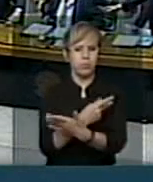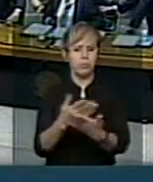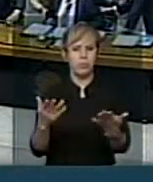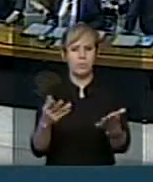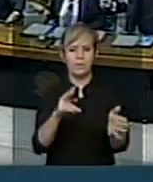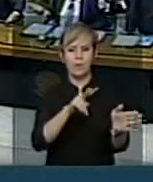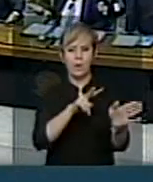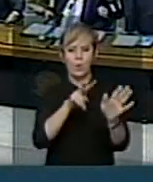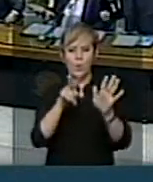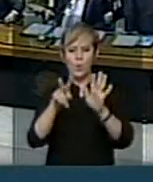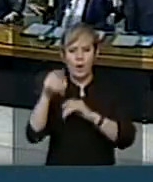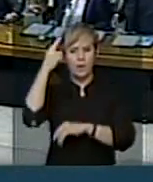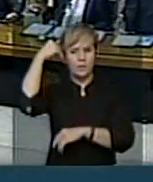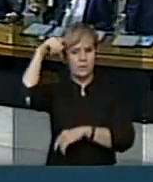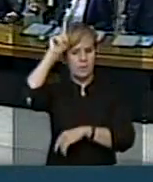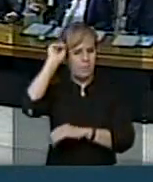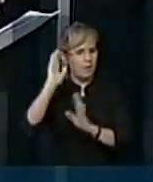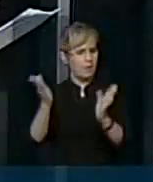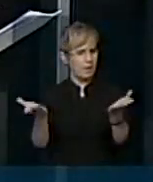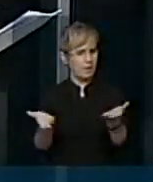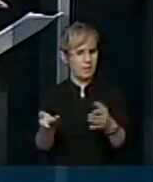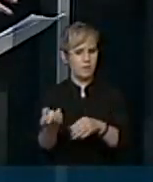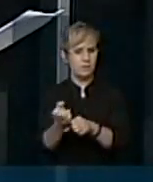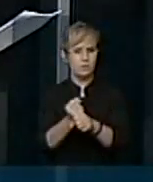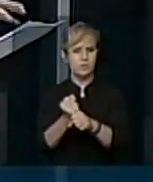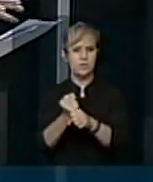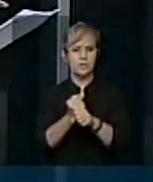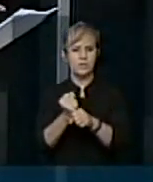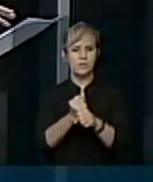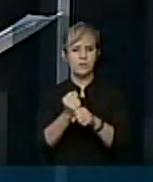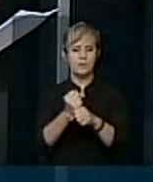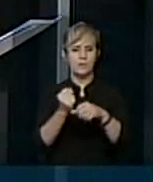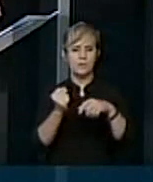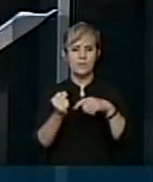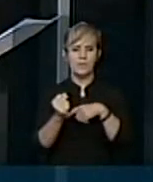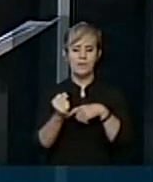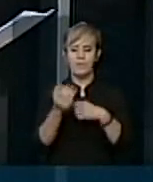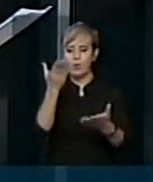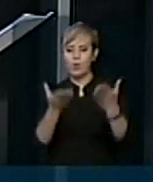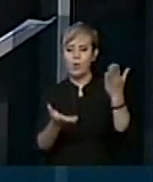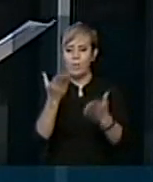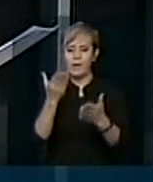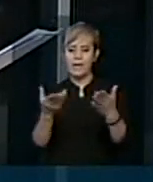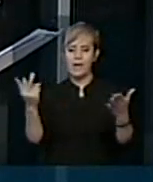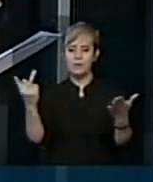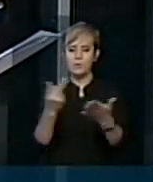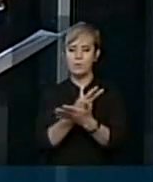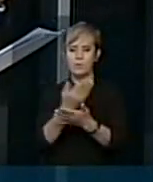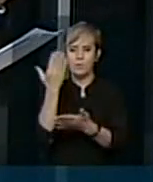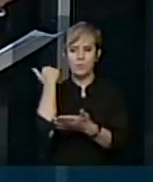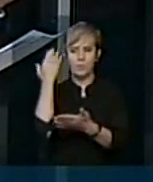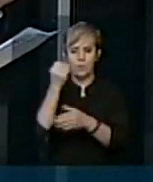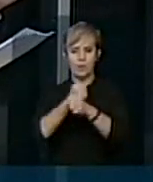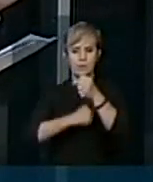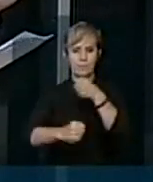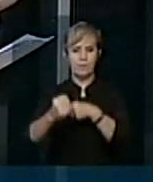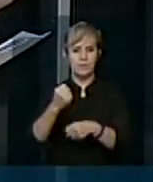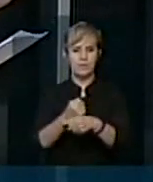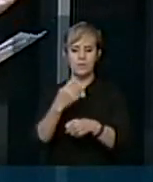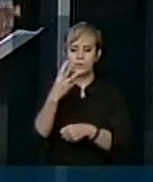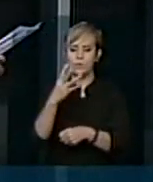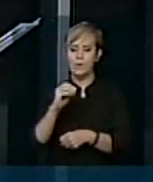Semana Santa deste ano foi 40% inferior aos acidentes do ano de